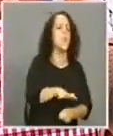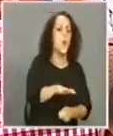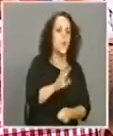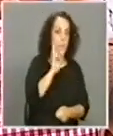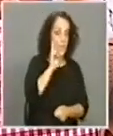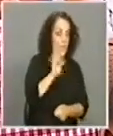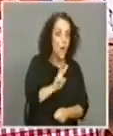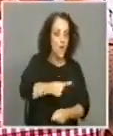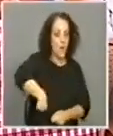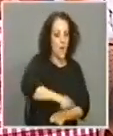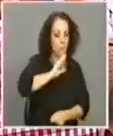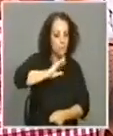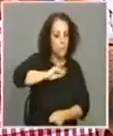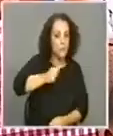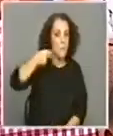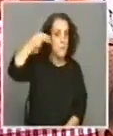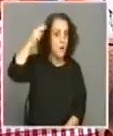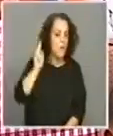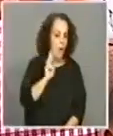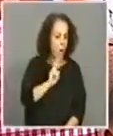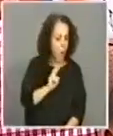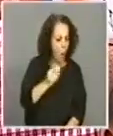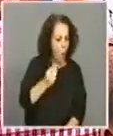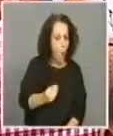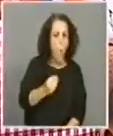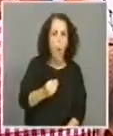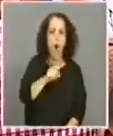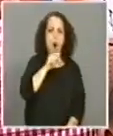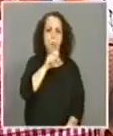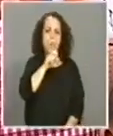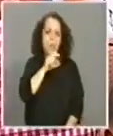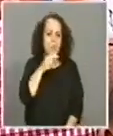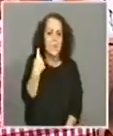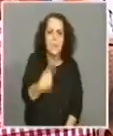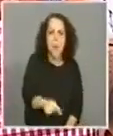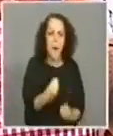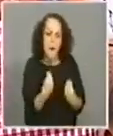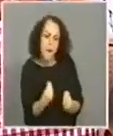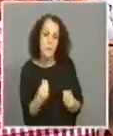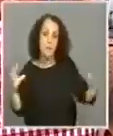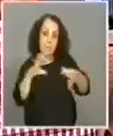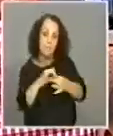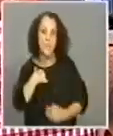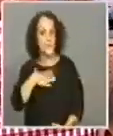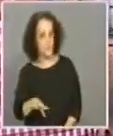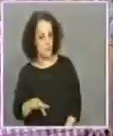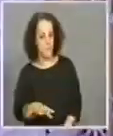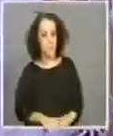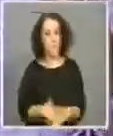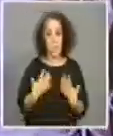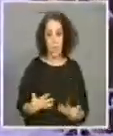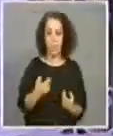olhem para este território como um território e um concelho de oportunidades. Estamos neste momento a concluir